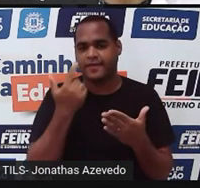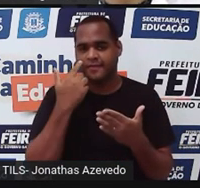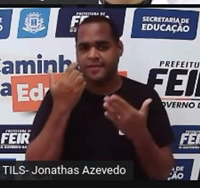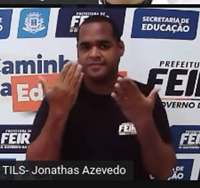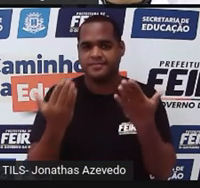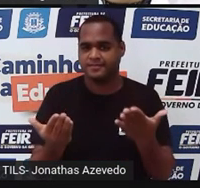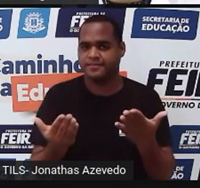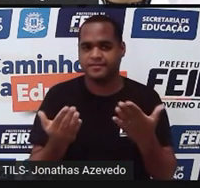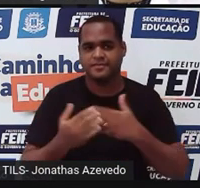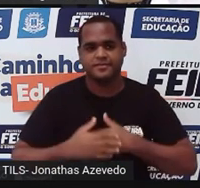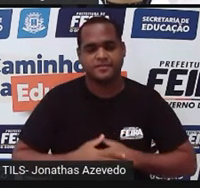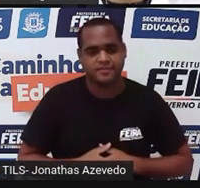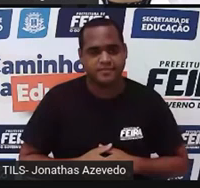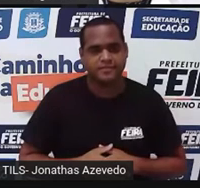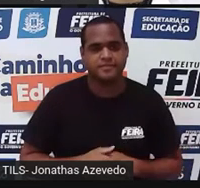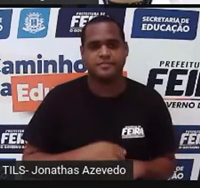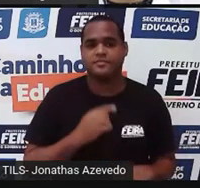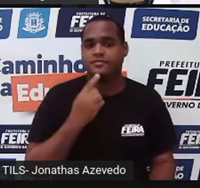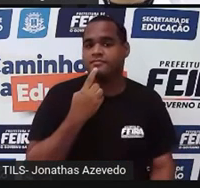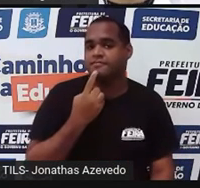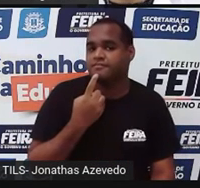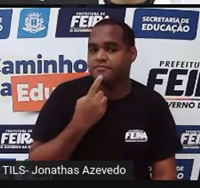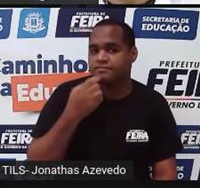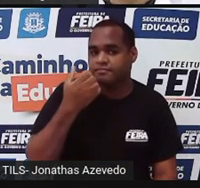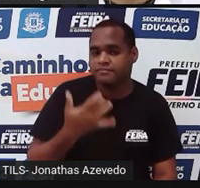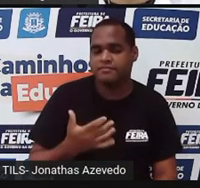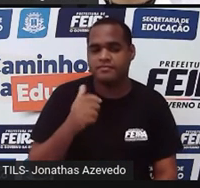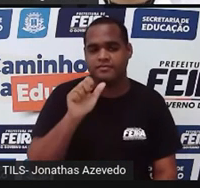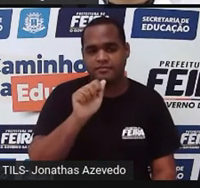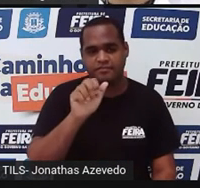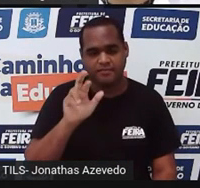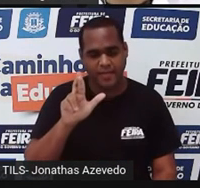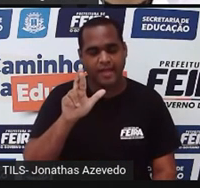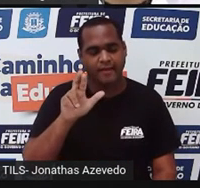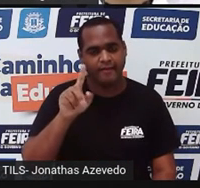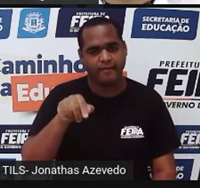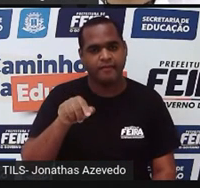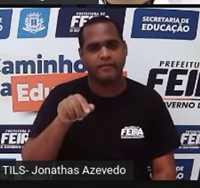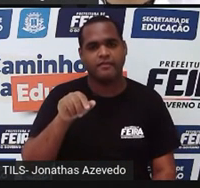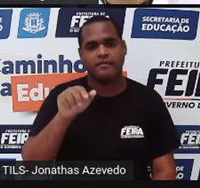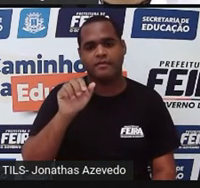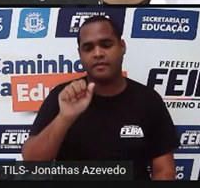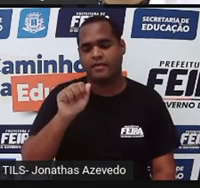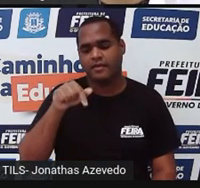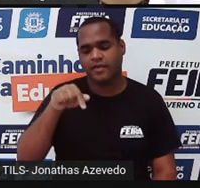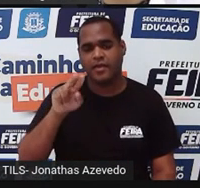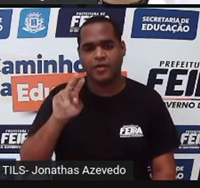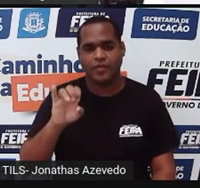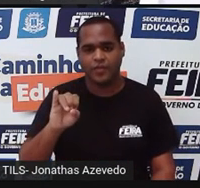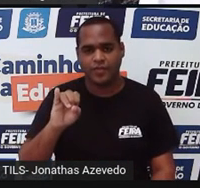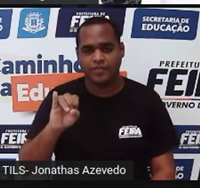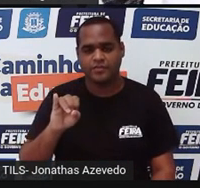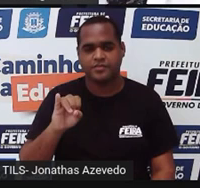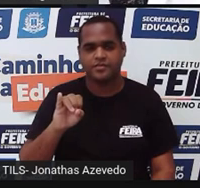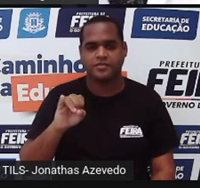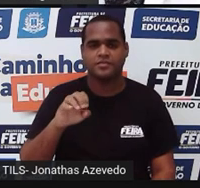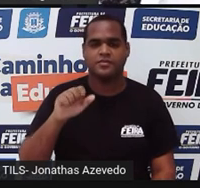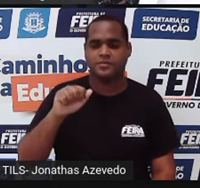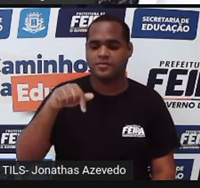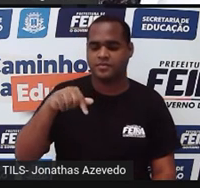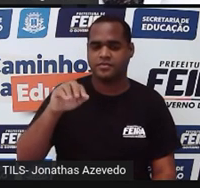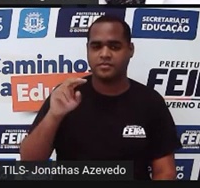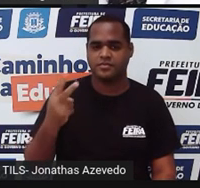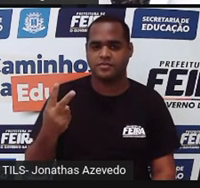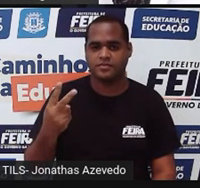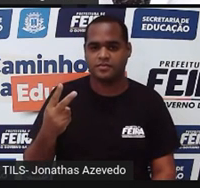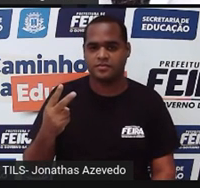Tá? Eu escrevi na tela ali AR é a área real AQ1 área do quarto 1 AQ2 área